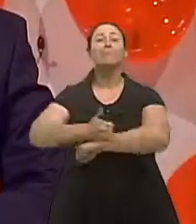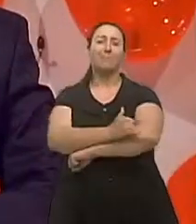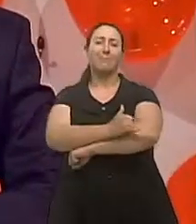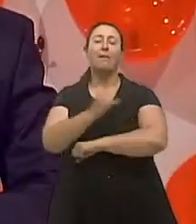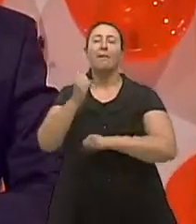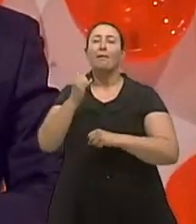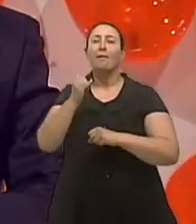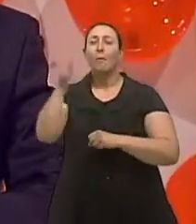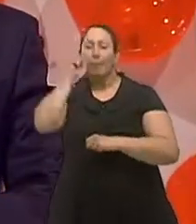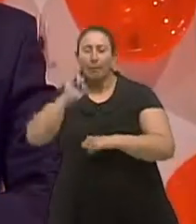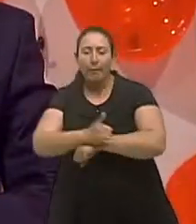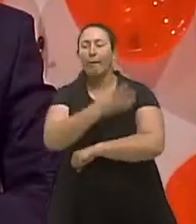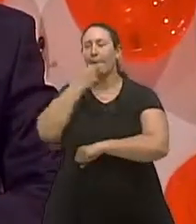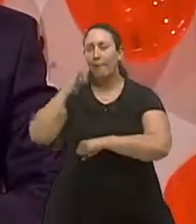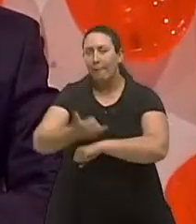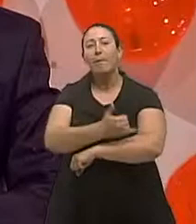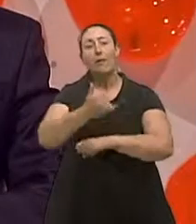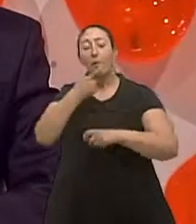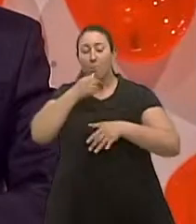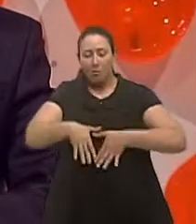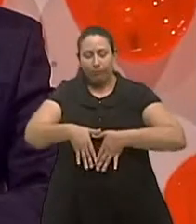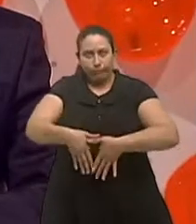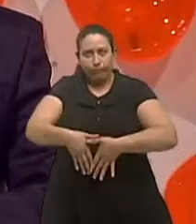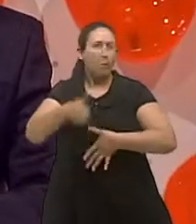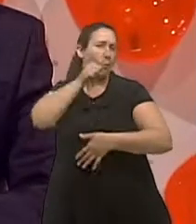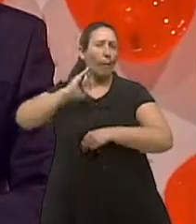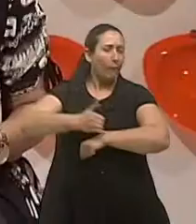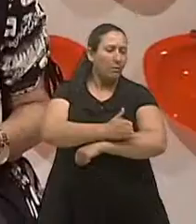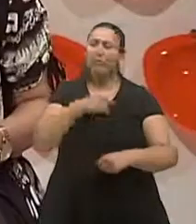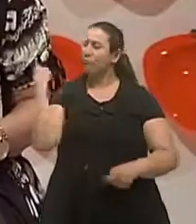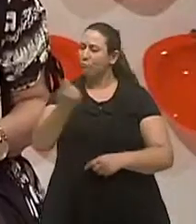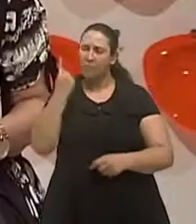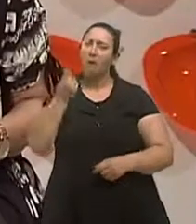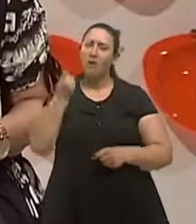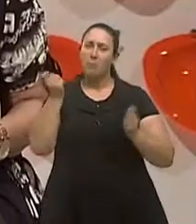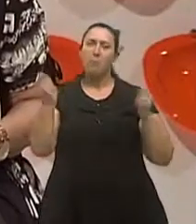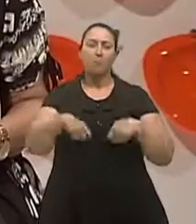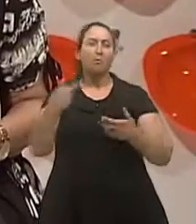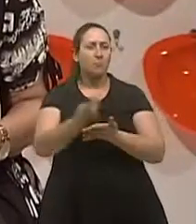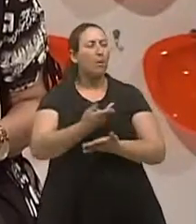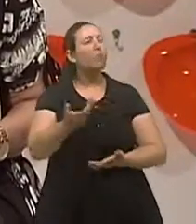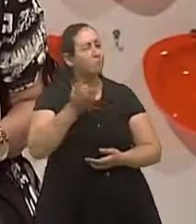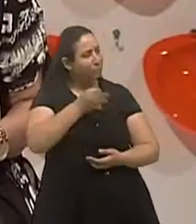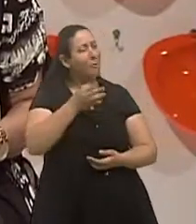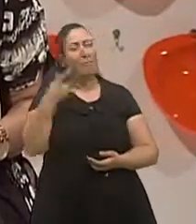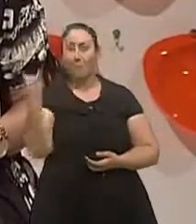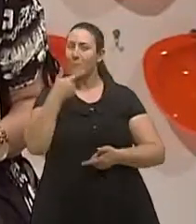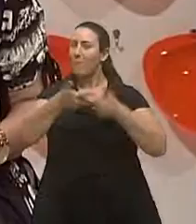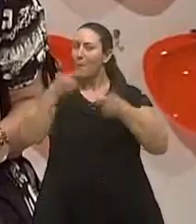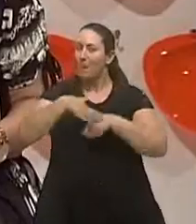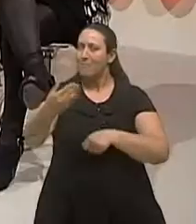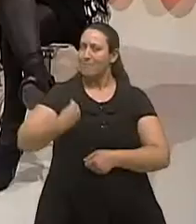obesidade é o protagonista da história do rompio e apneia exatamente ouviram gente a gente aqui trabalha com mais vida com mais qualidade